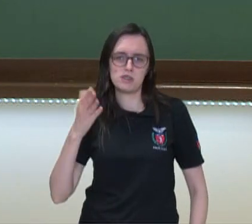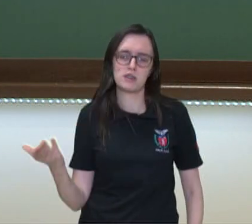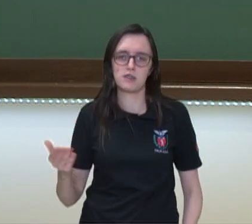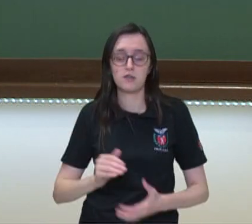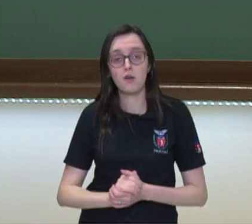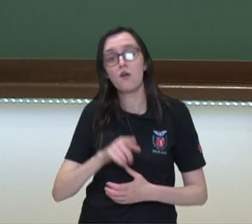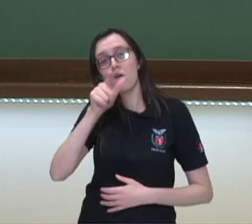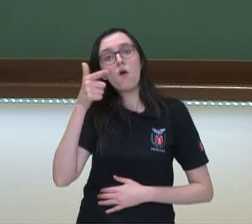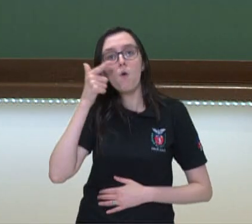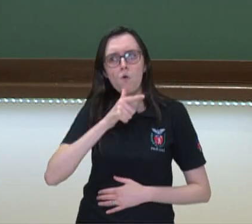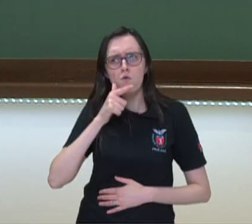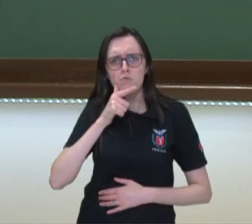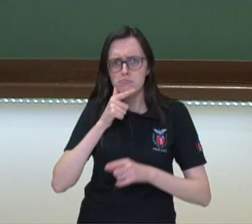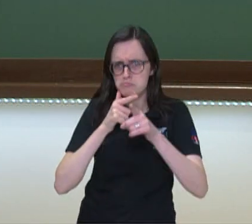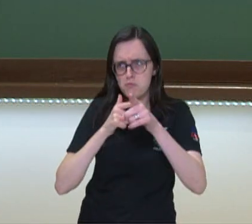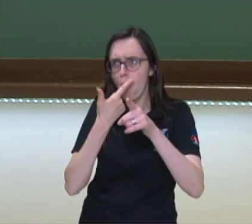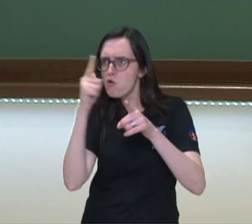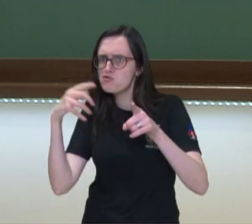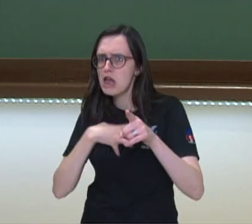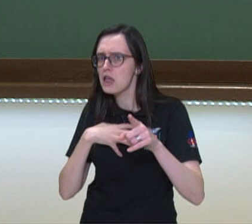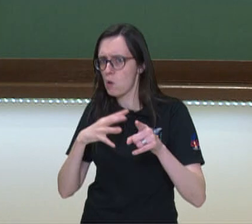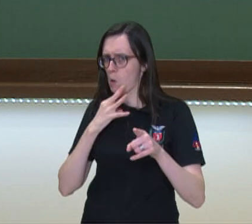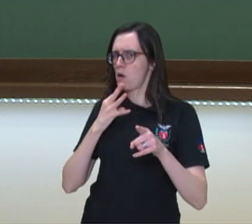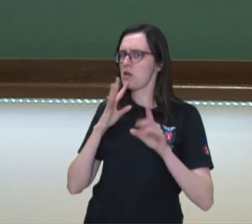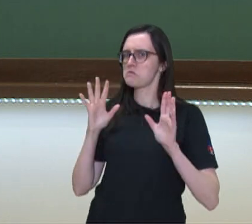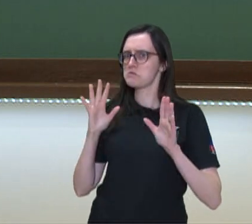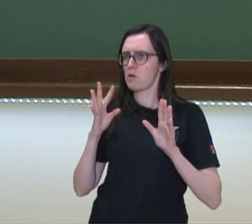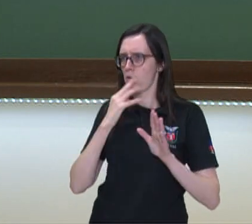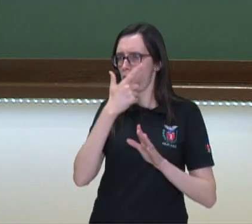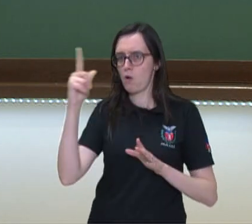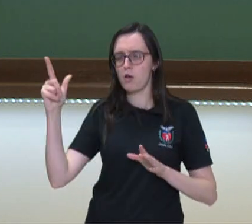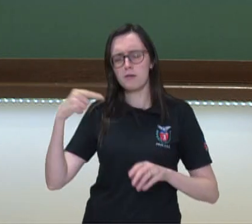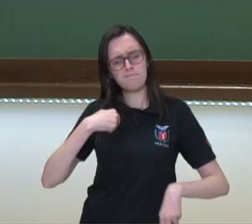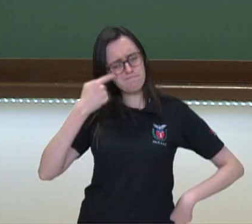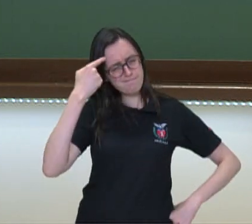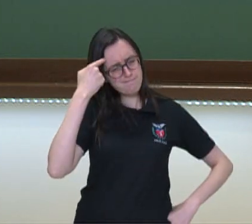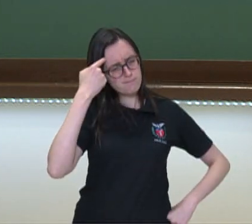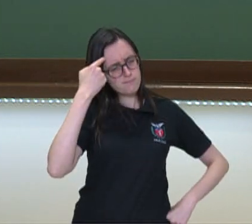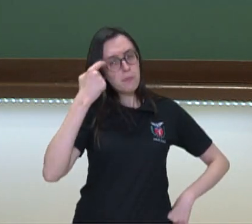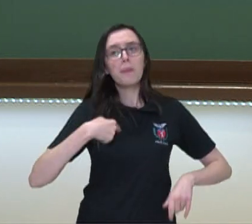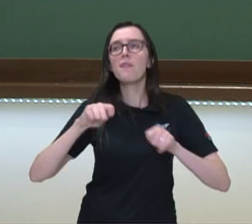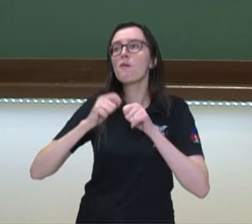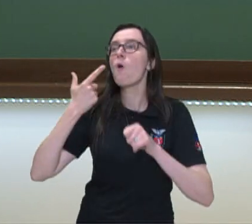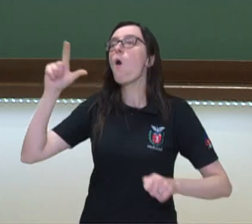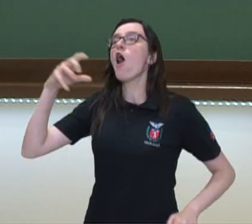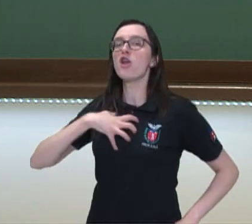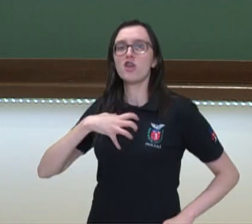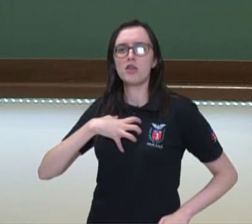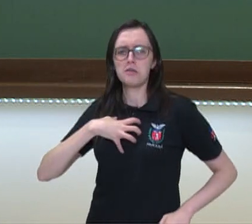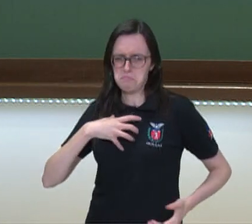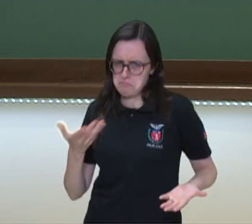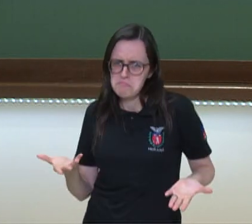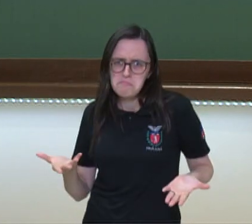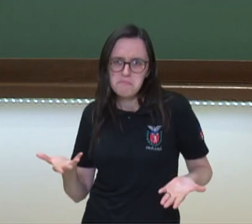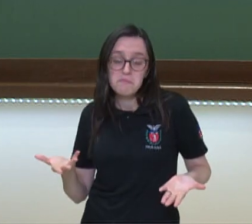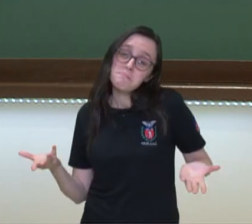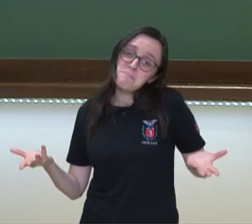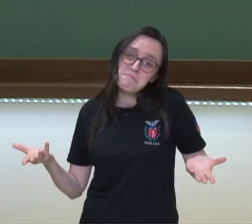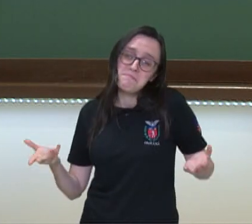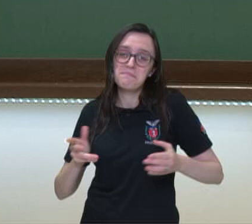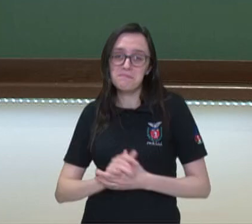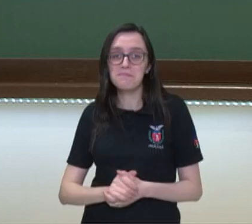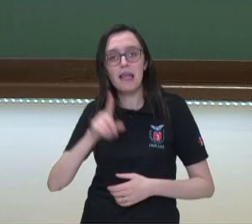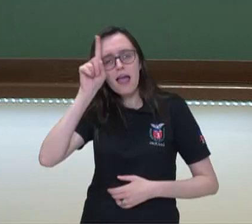Você conhece alguma? Você conhece alguma outra? Você resolveria o problema de uma forma diferente do que eu fiz? Então,